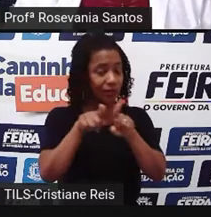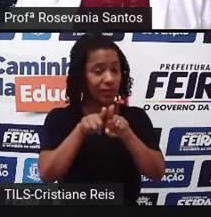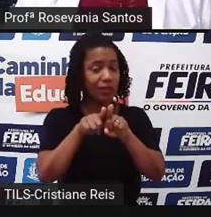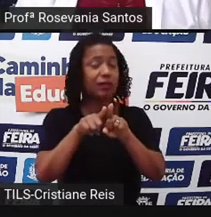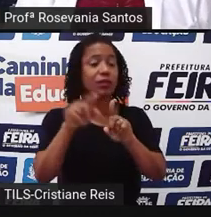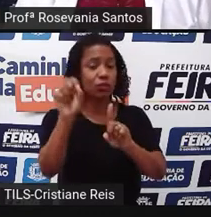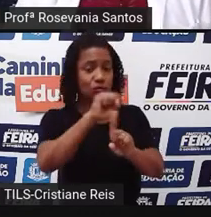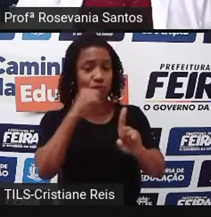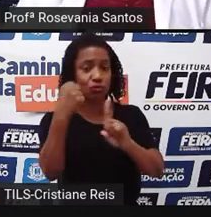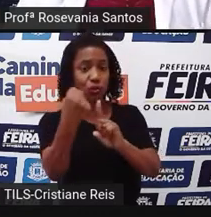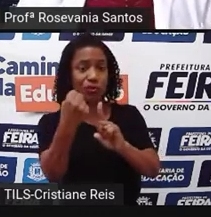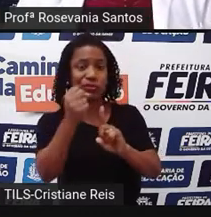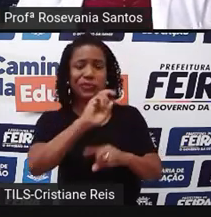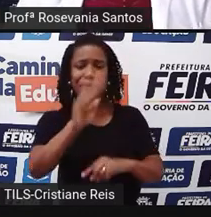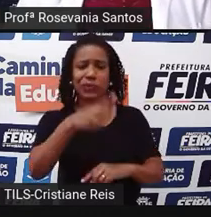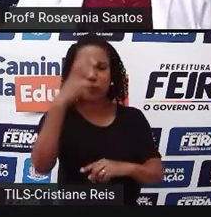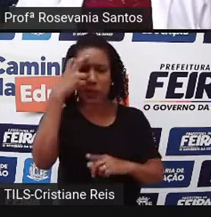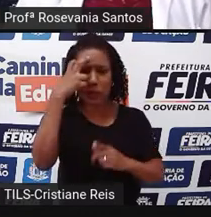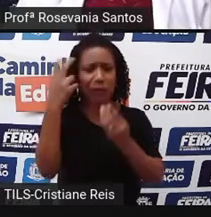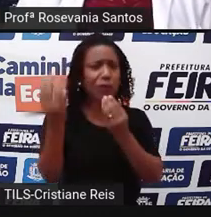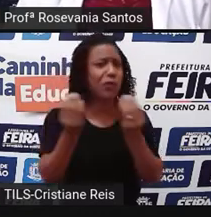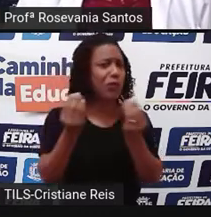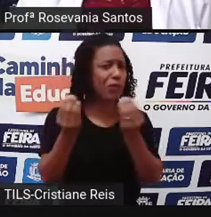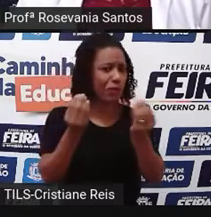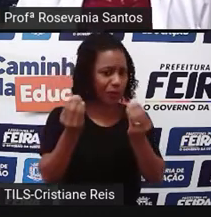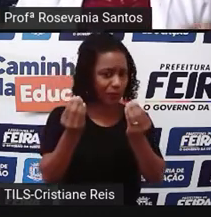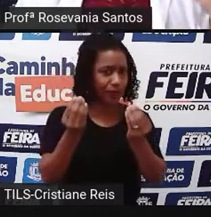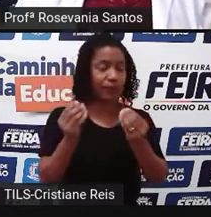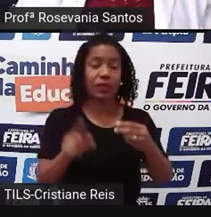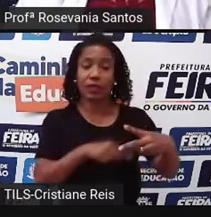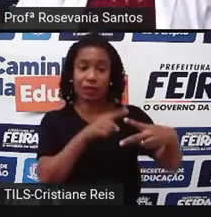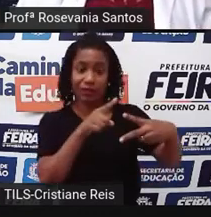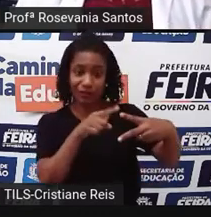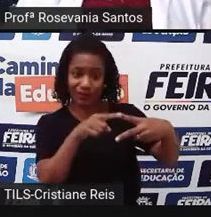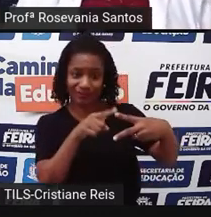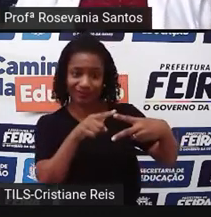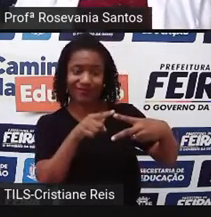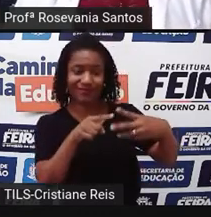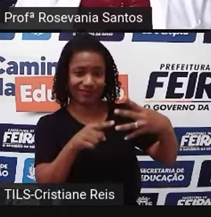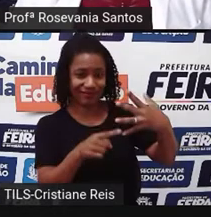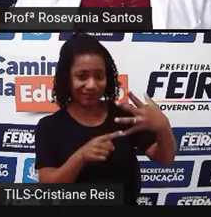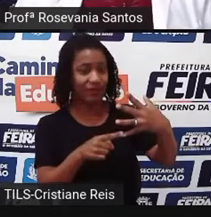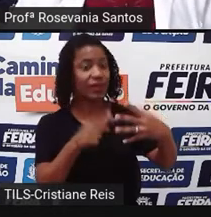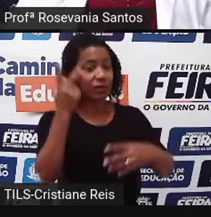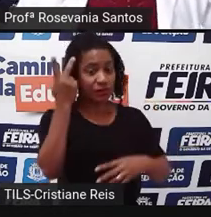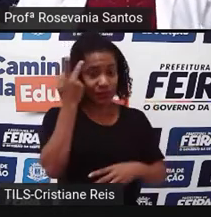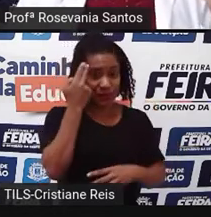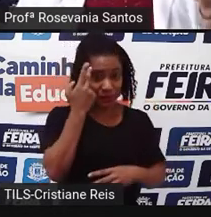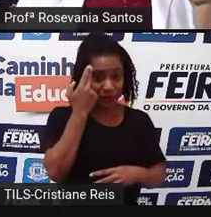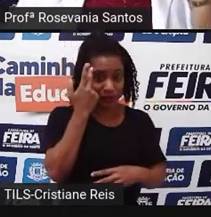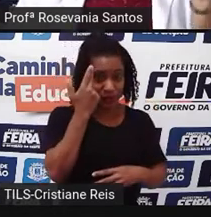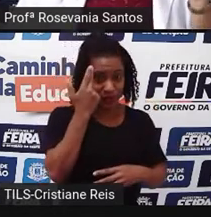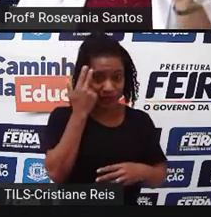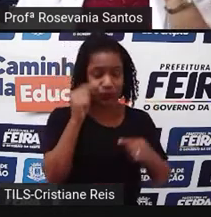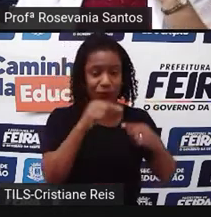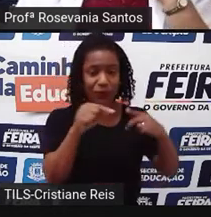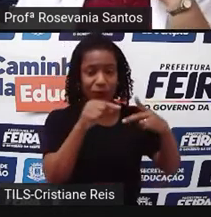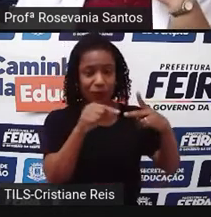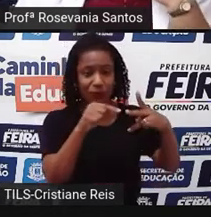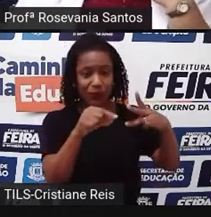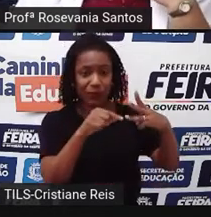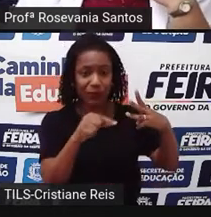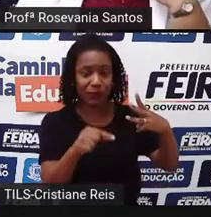Então, os aspectos naturais e socioculturais, eu coloquei aqui alguns, tem outros também, né? Mas eu coloquei alguns só para você, né?